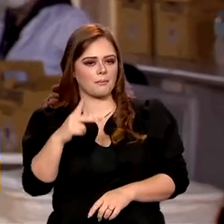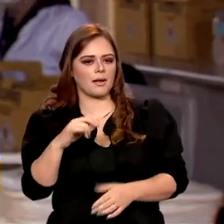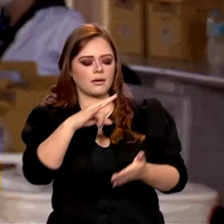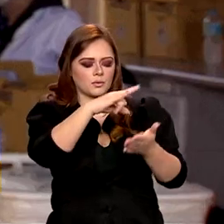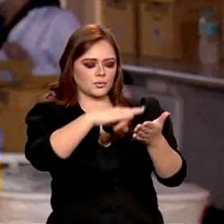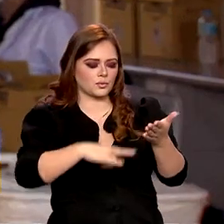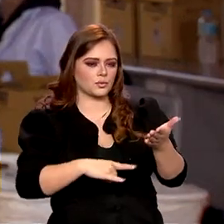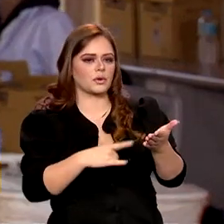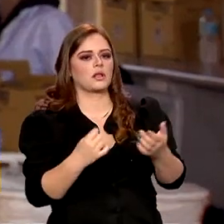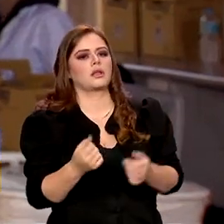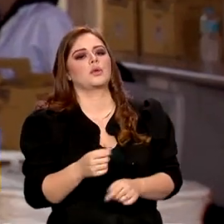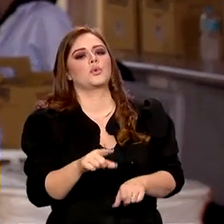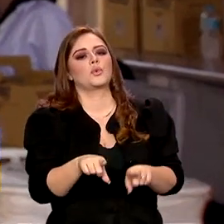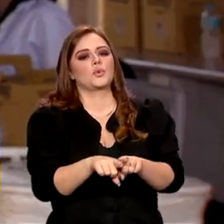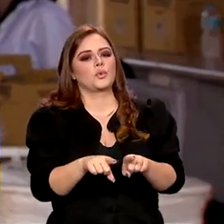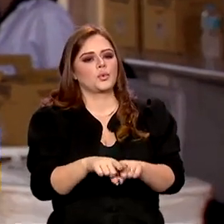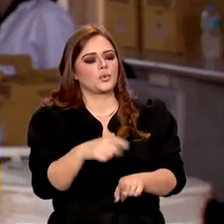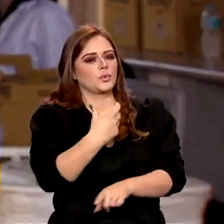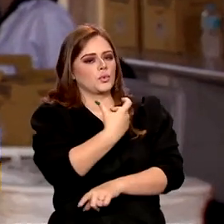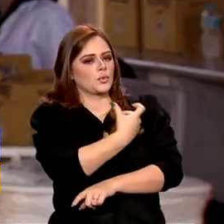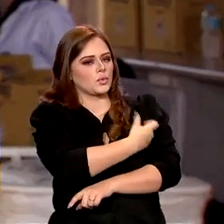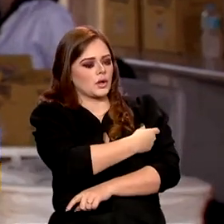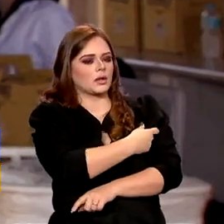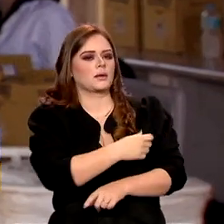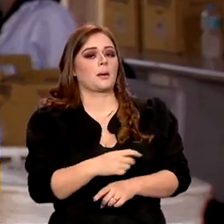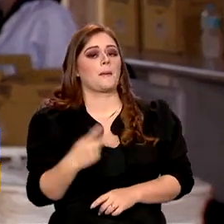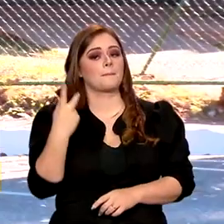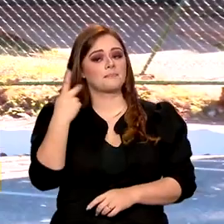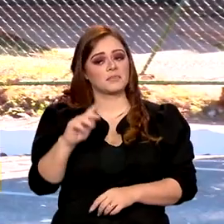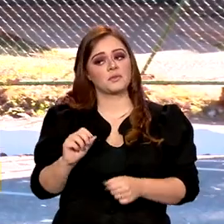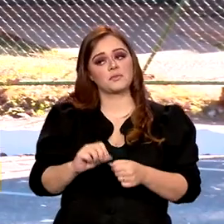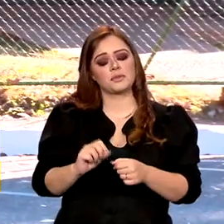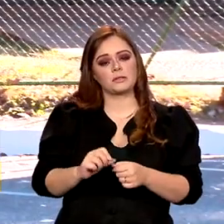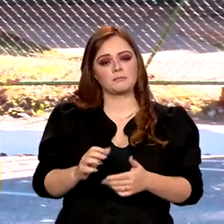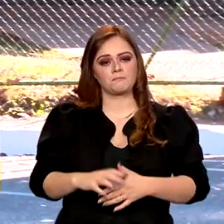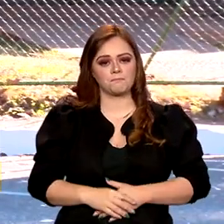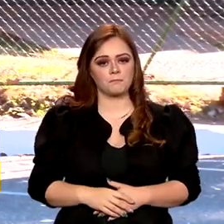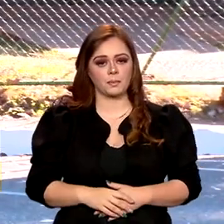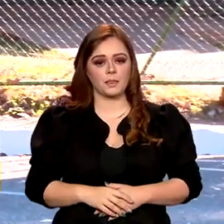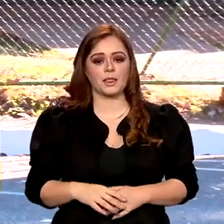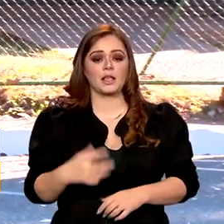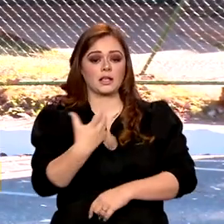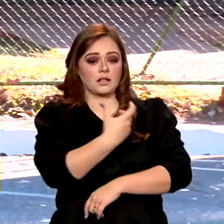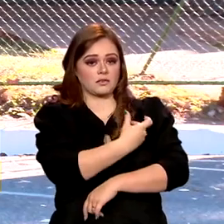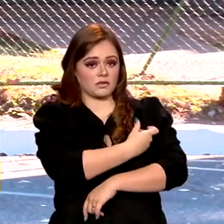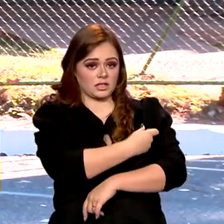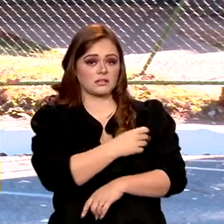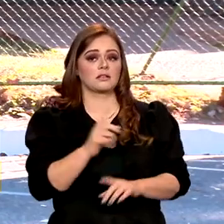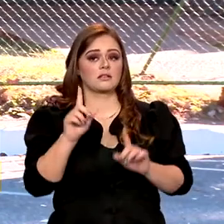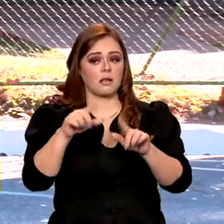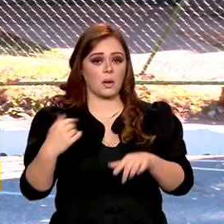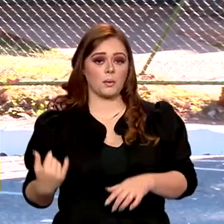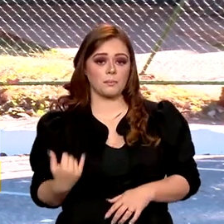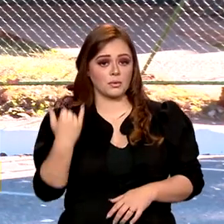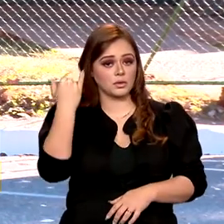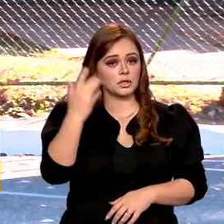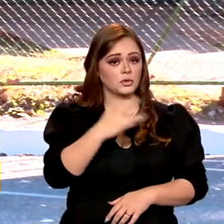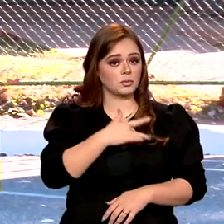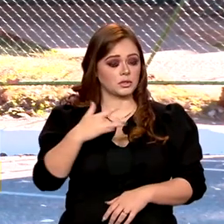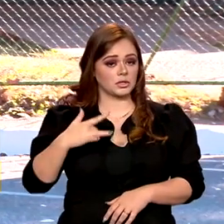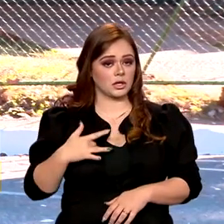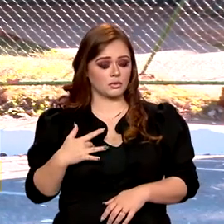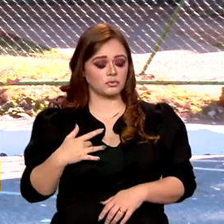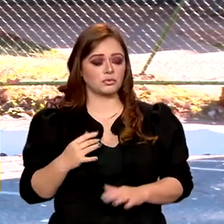carteira de vacinação também, uma coisa que a gente acaba na correria do dia a dia não fazendo. As vacinas são um marco na história da saúde. E segundo